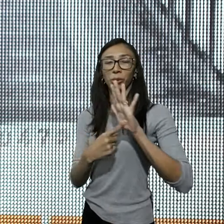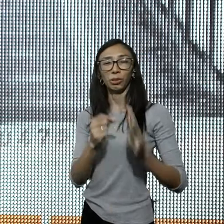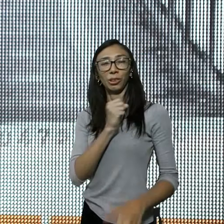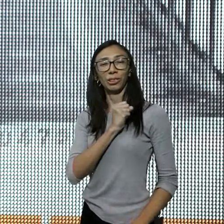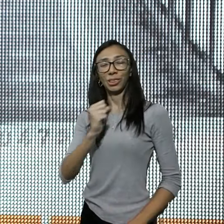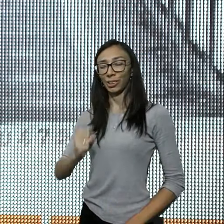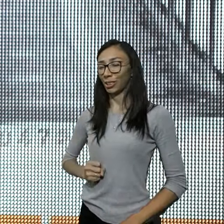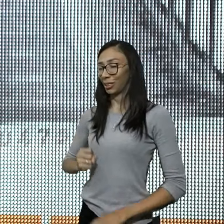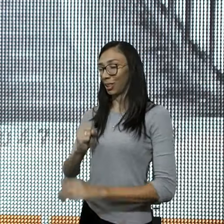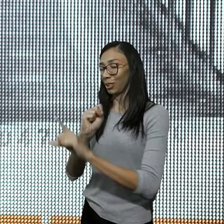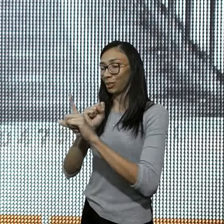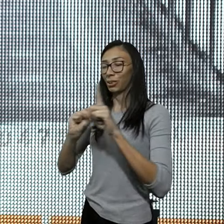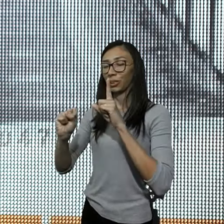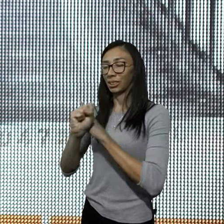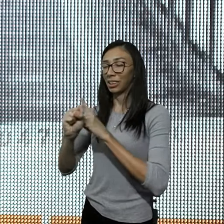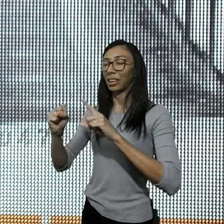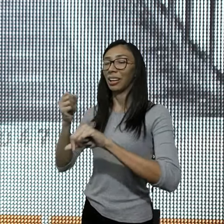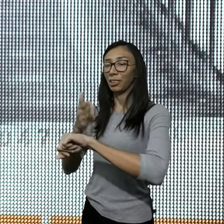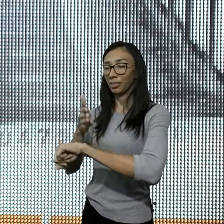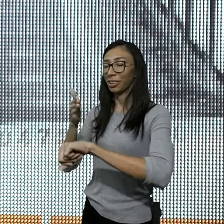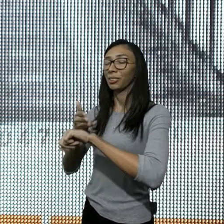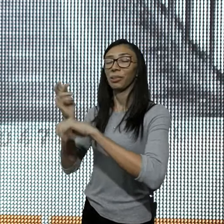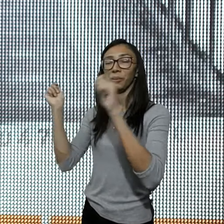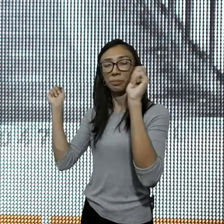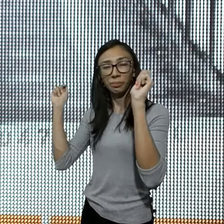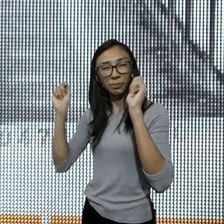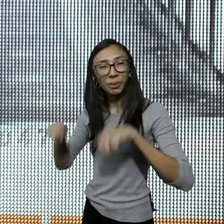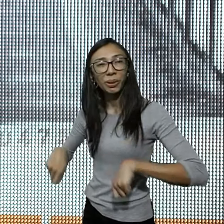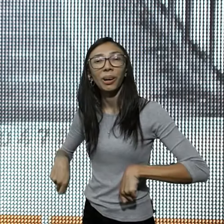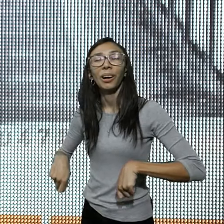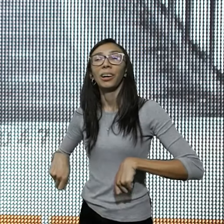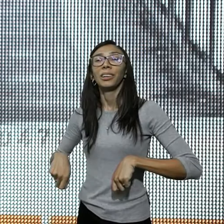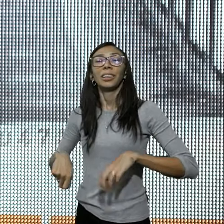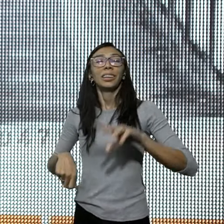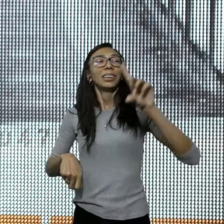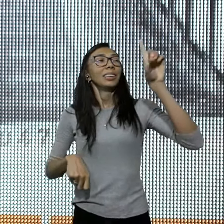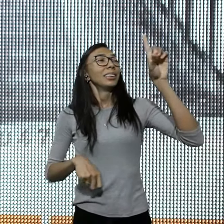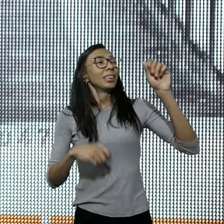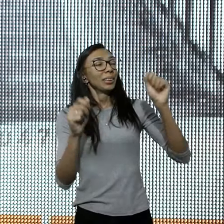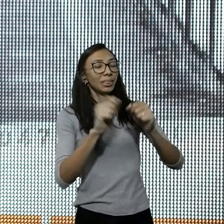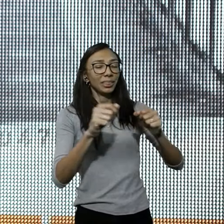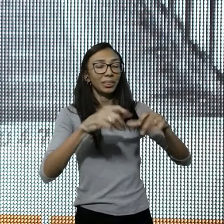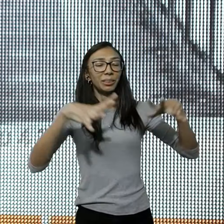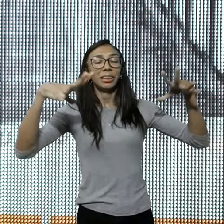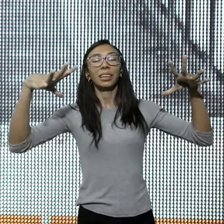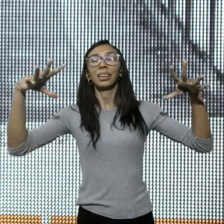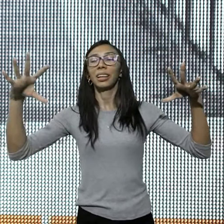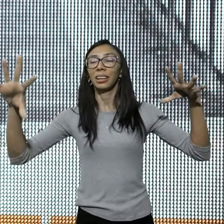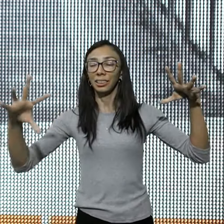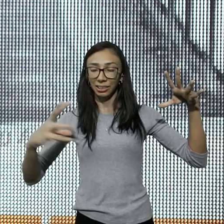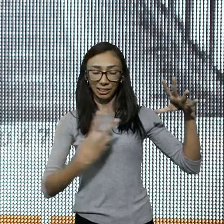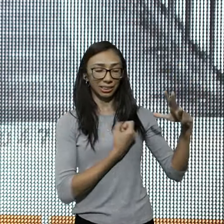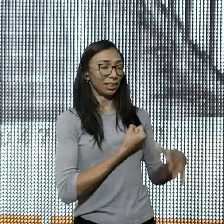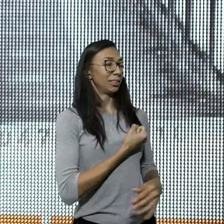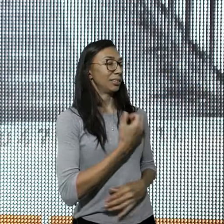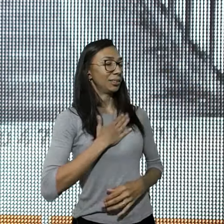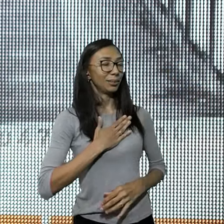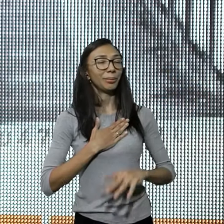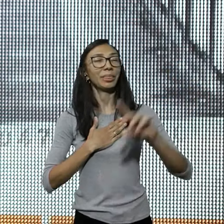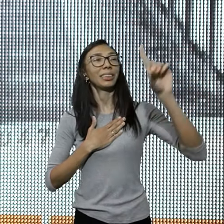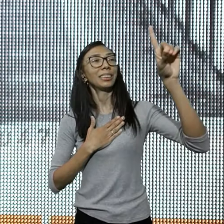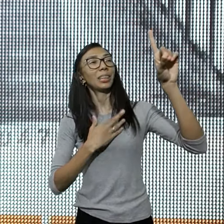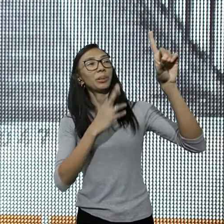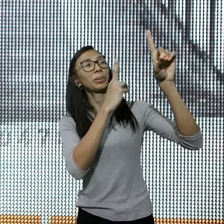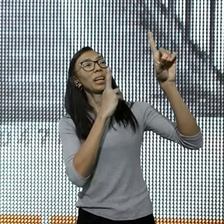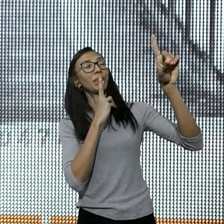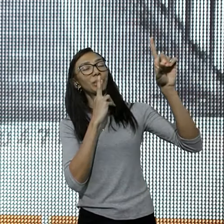vida, socializada, ainda, que o meu milagre, tenha sido alcançado, que Deus tenha curado, alguém da minha família, que Deus tenha respondido, a